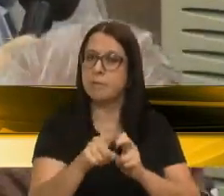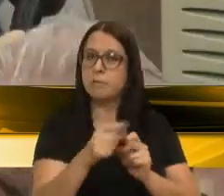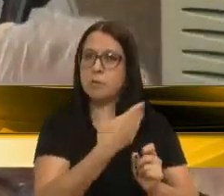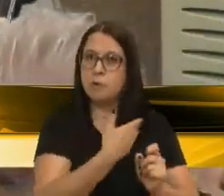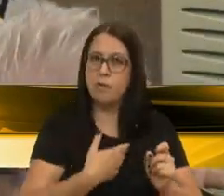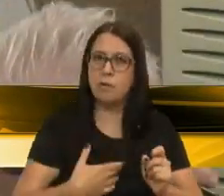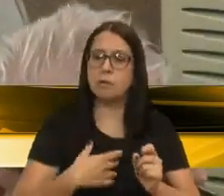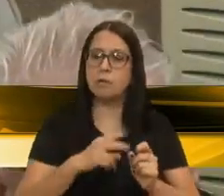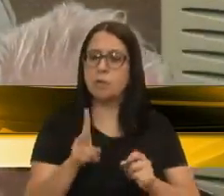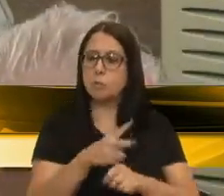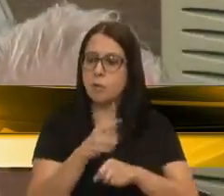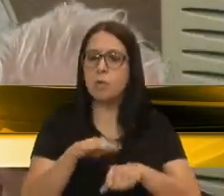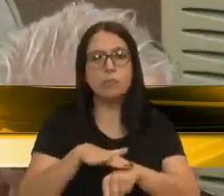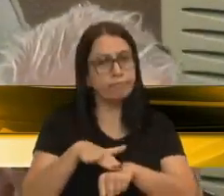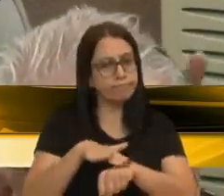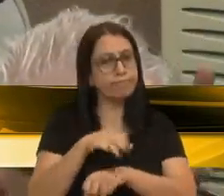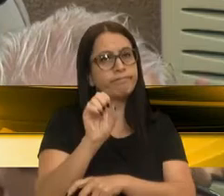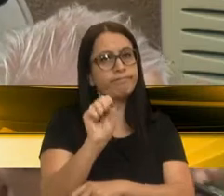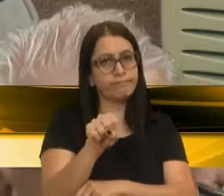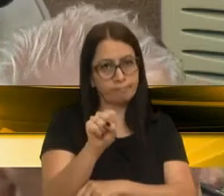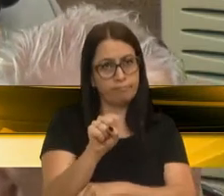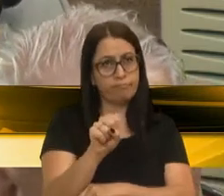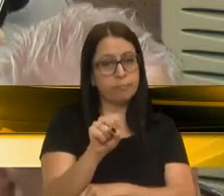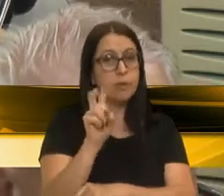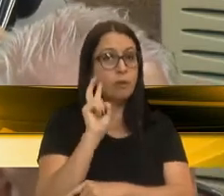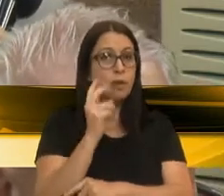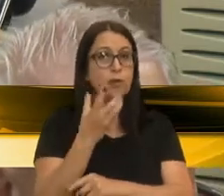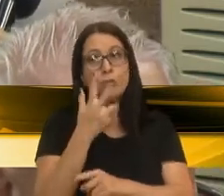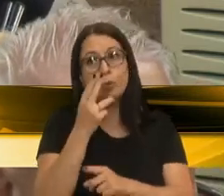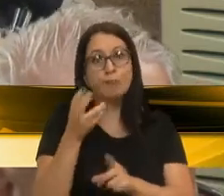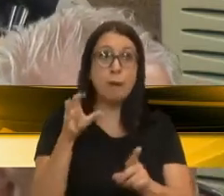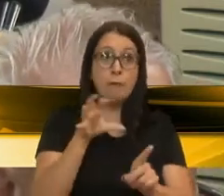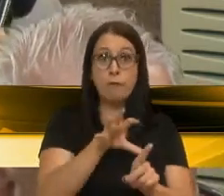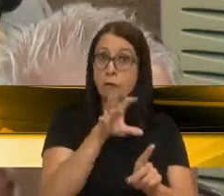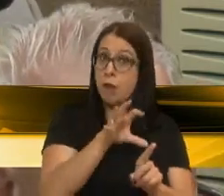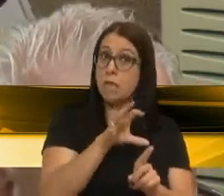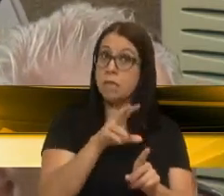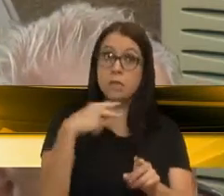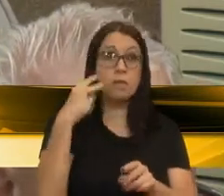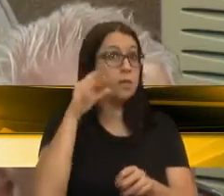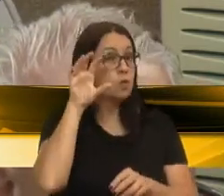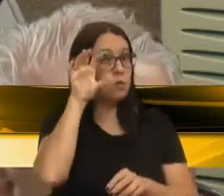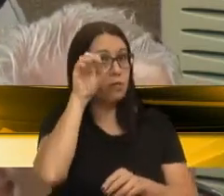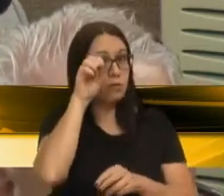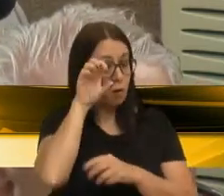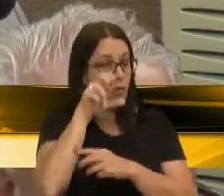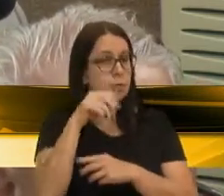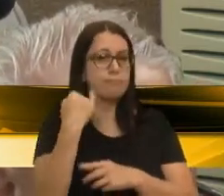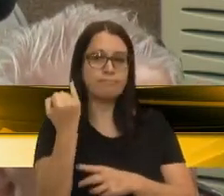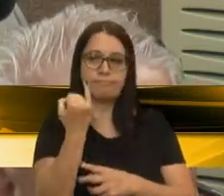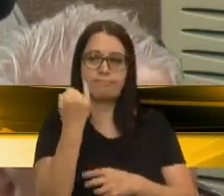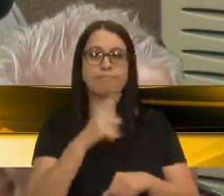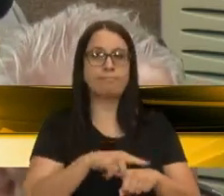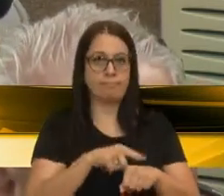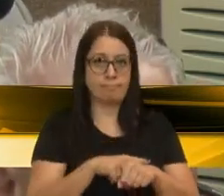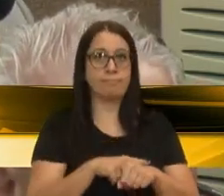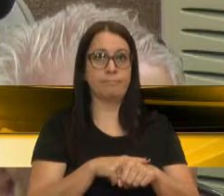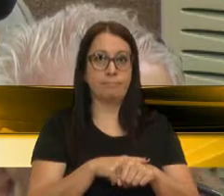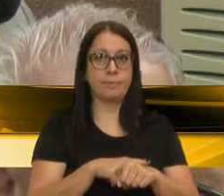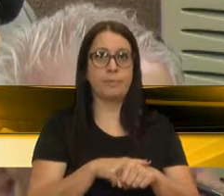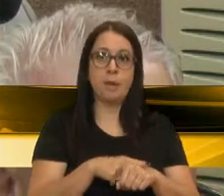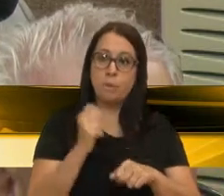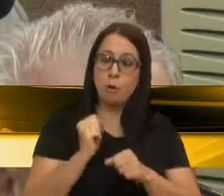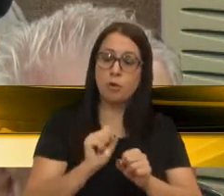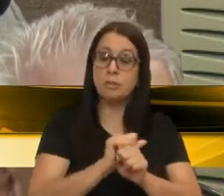governo tem que buscar esse diálogo, sim, e eu vejo muito a influência do vereador Fioza nesse momento de extrema importância e relevância para que a gente possa